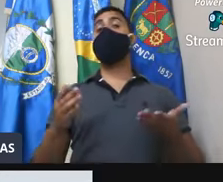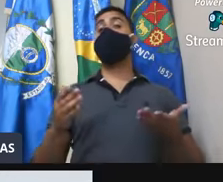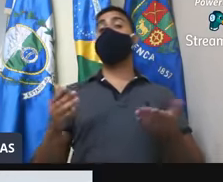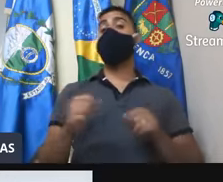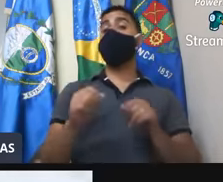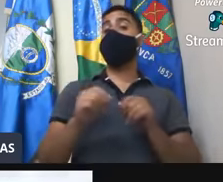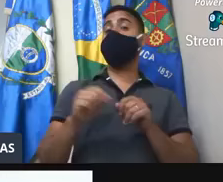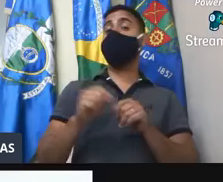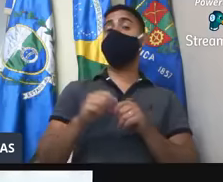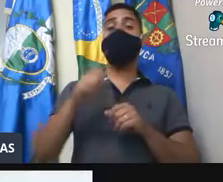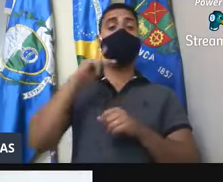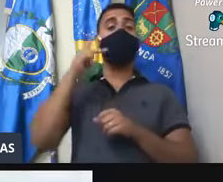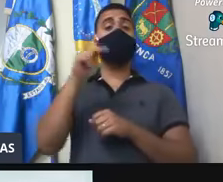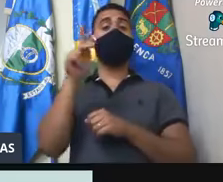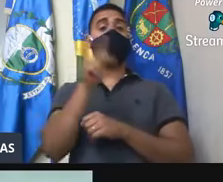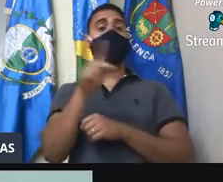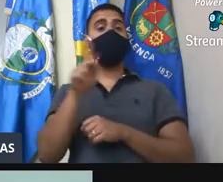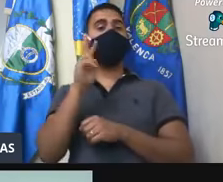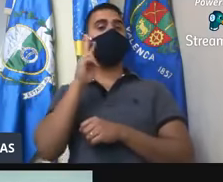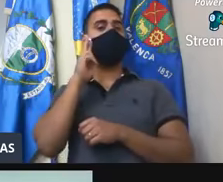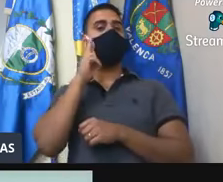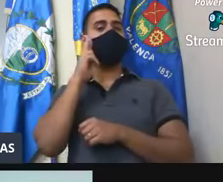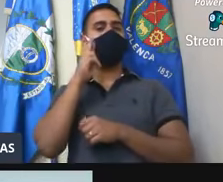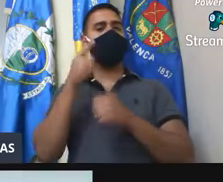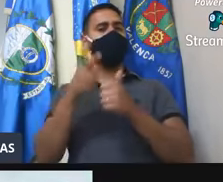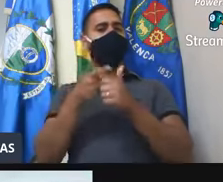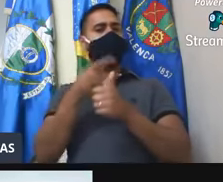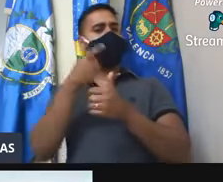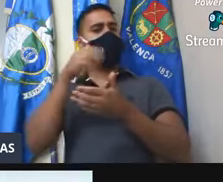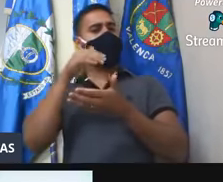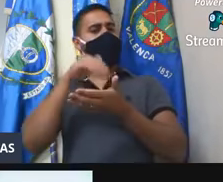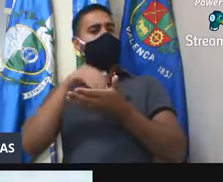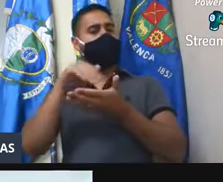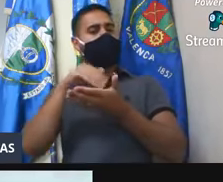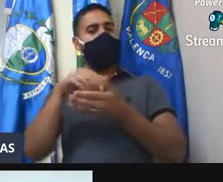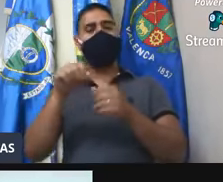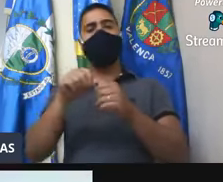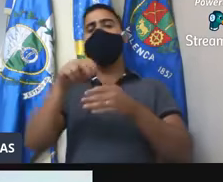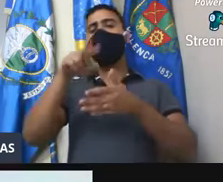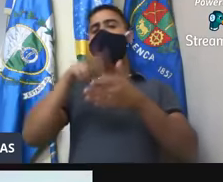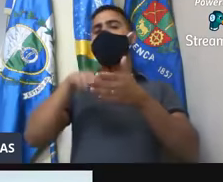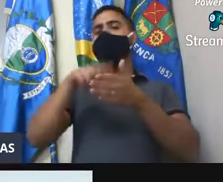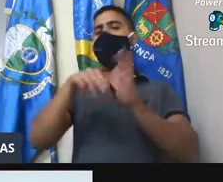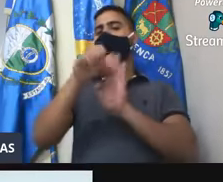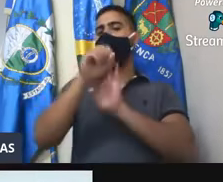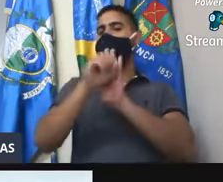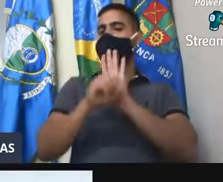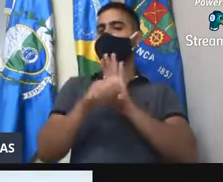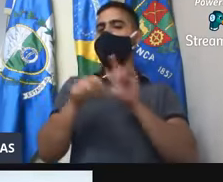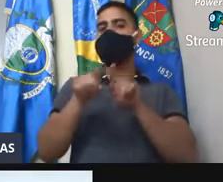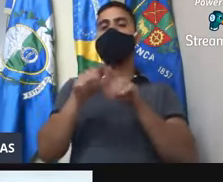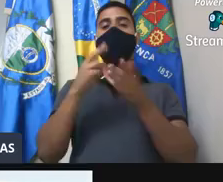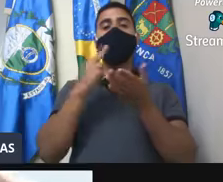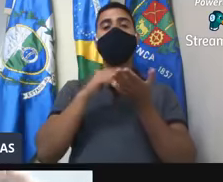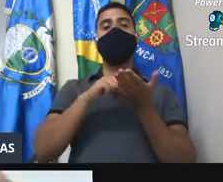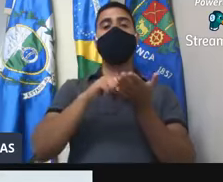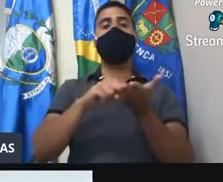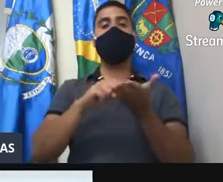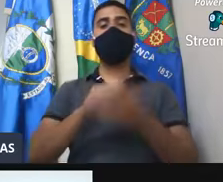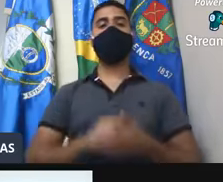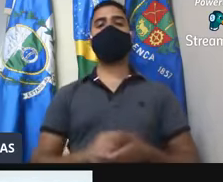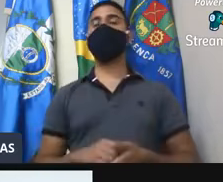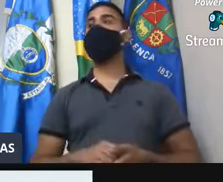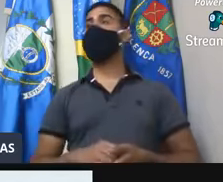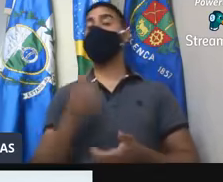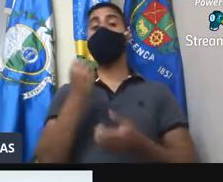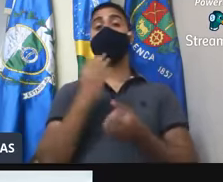professor Rafael de Oliveira Tavares, primeiro secretário, a leitura dos ofícios e correspondência. Boa